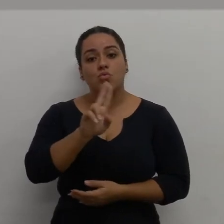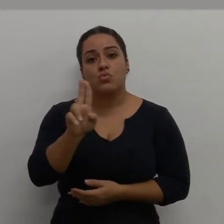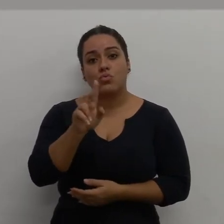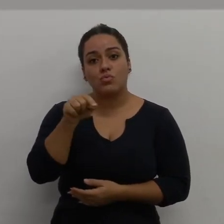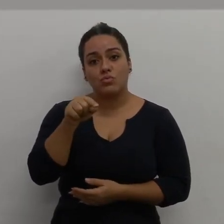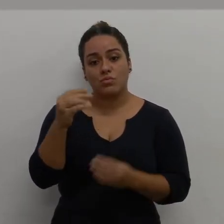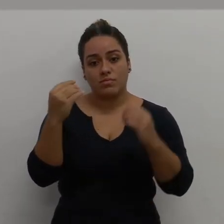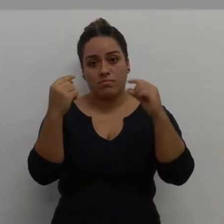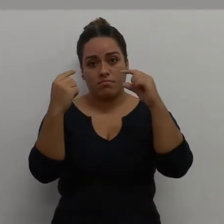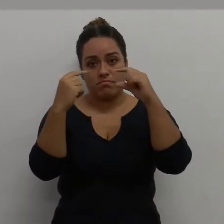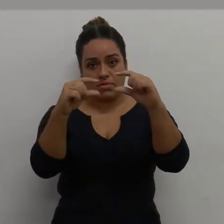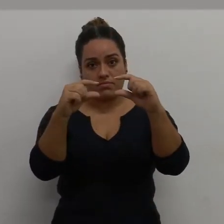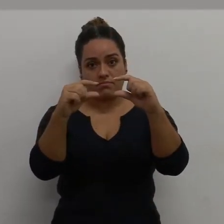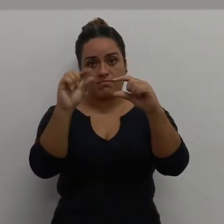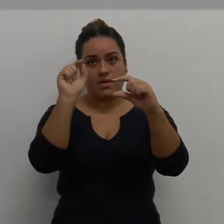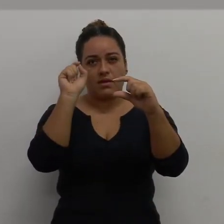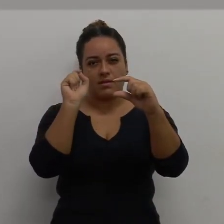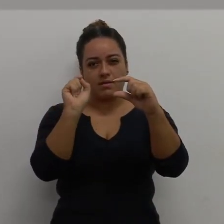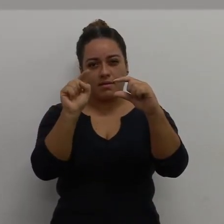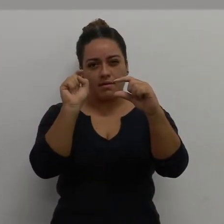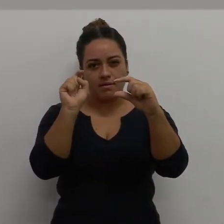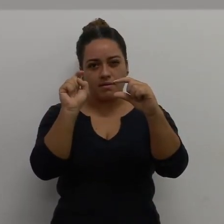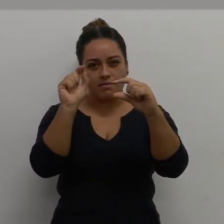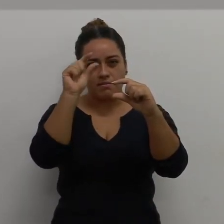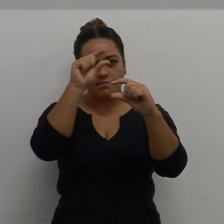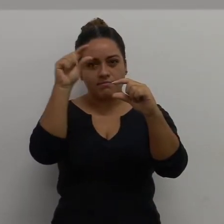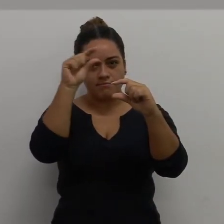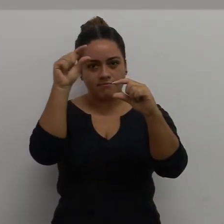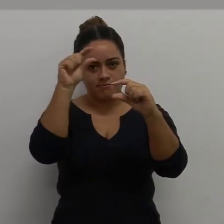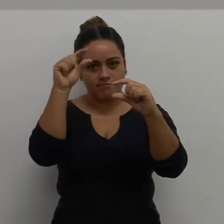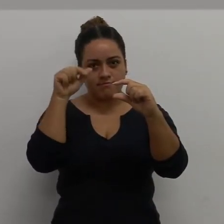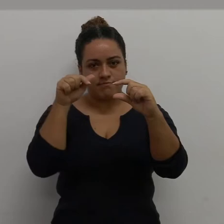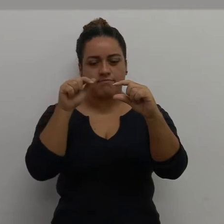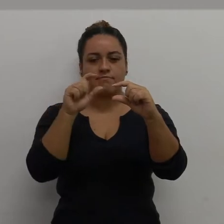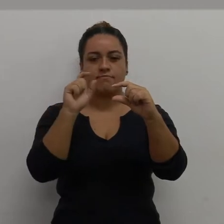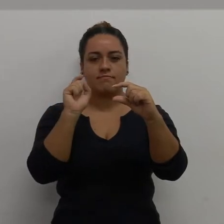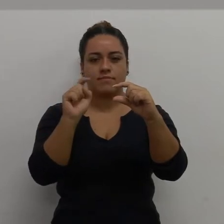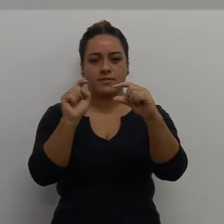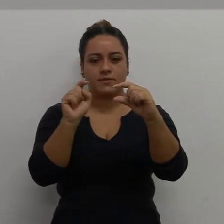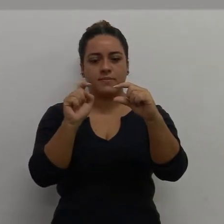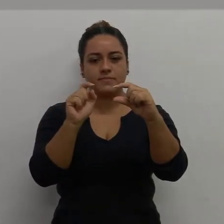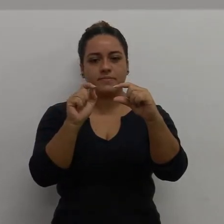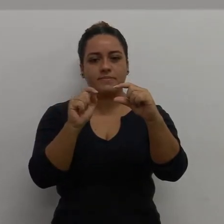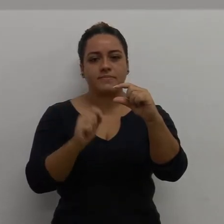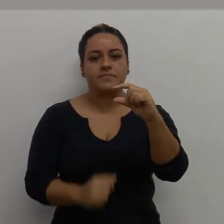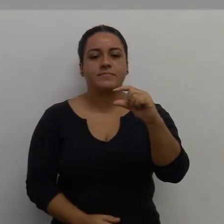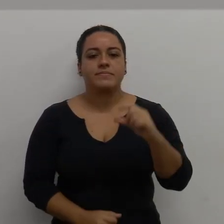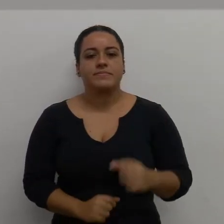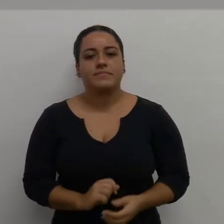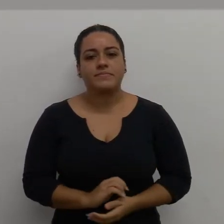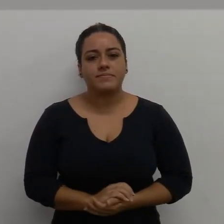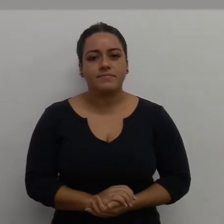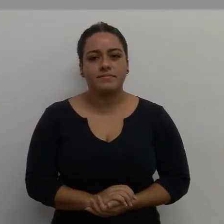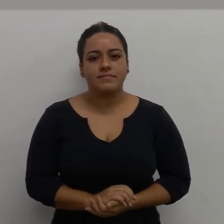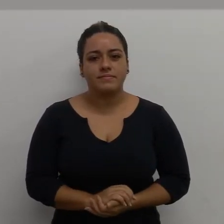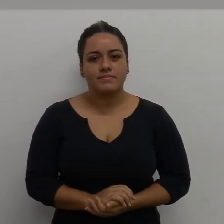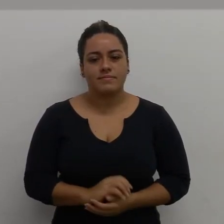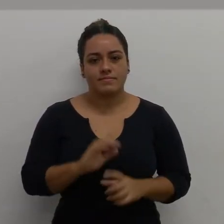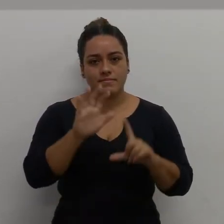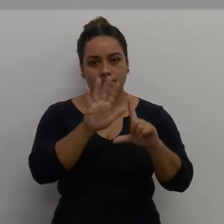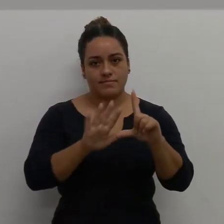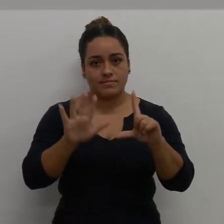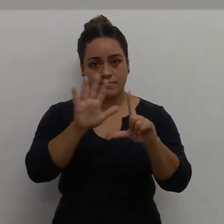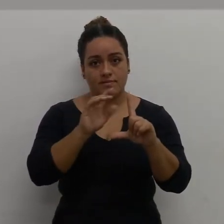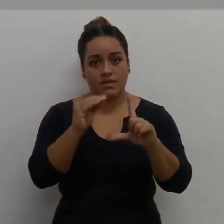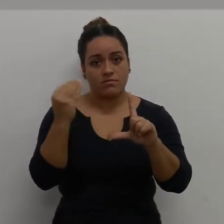nome para a nossa planilha. Vai ficar ali em cima, já clico aqui em cima, aqui ó, nesse local, nessa parte superior à esquerda do